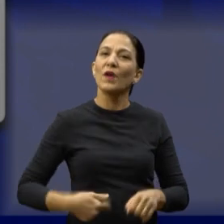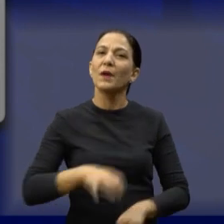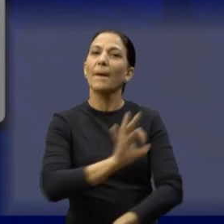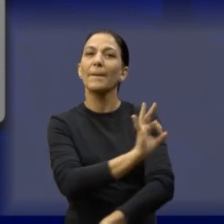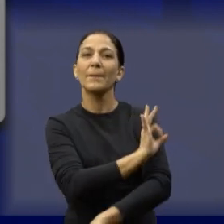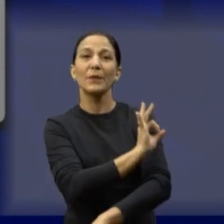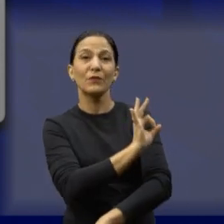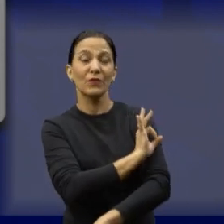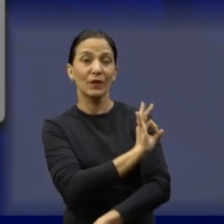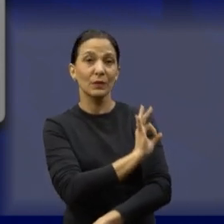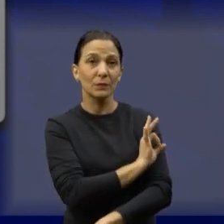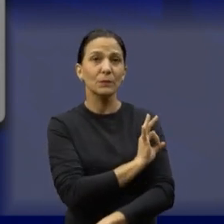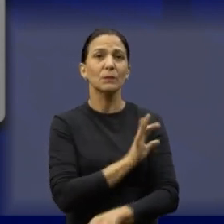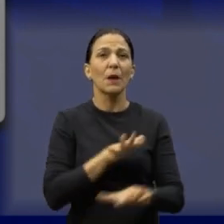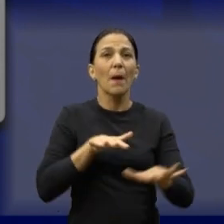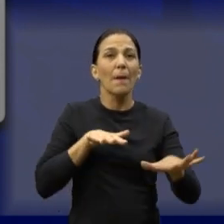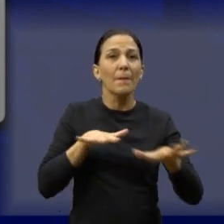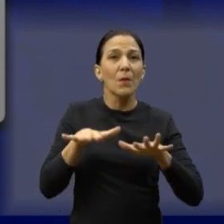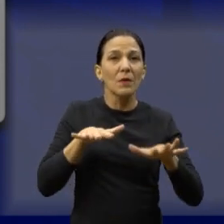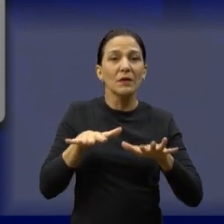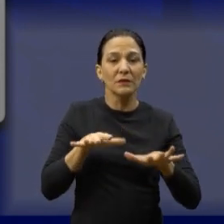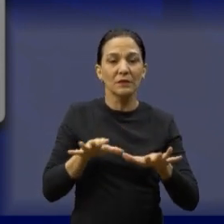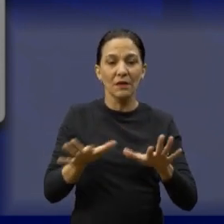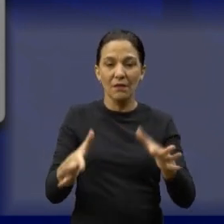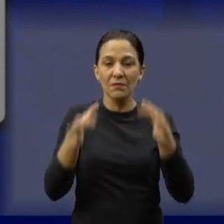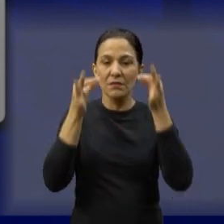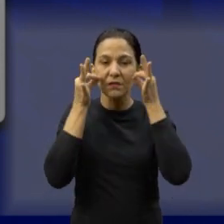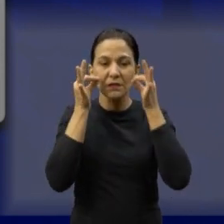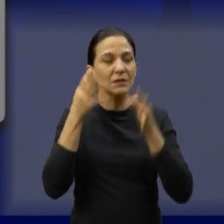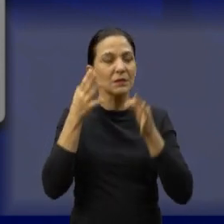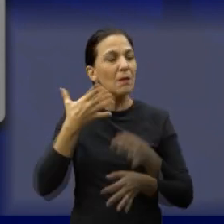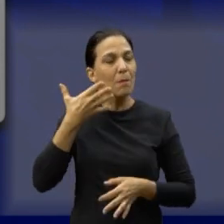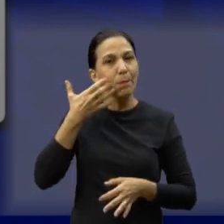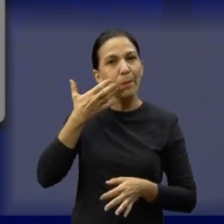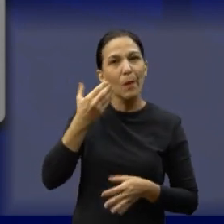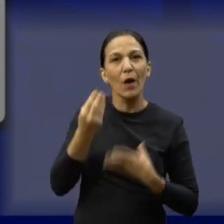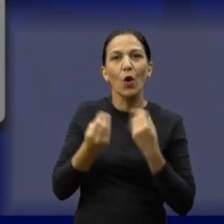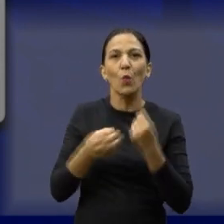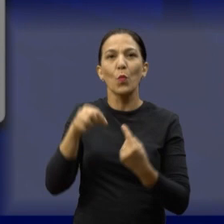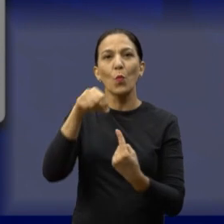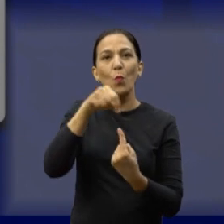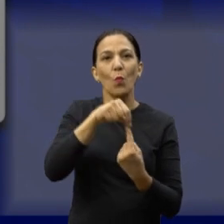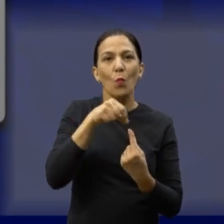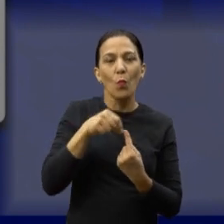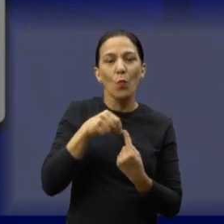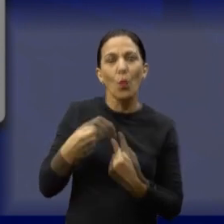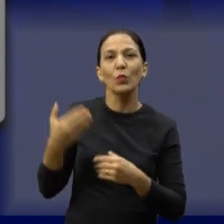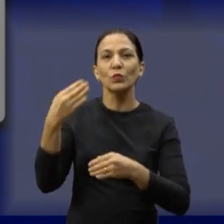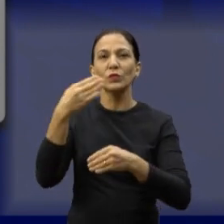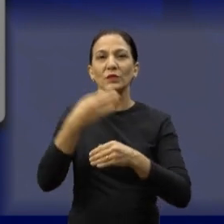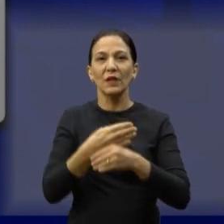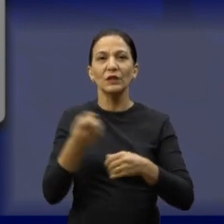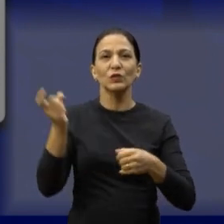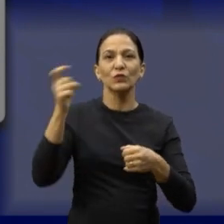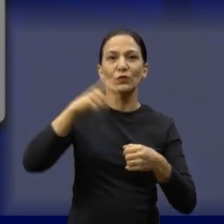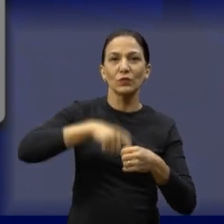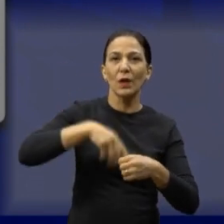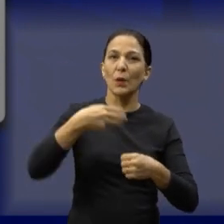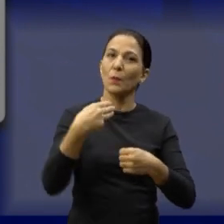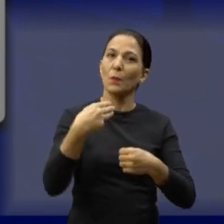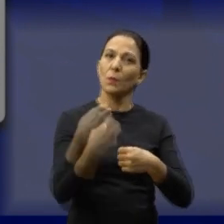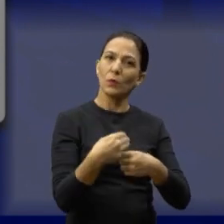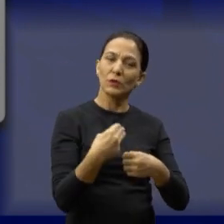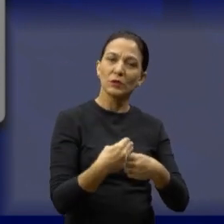está se mobilizando para que esses pontos de táxi voltem para o município, isso já aconteceu, viu, Gerson,